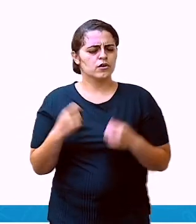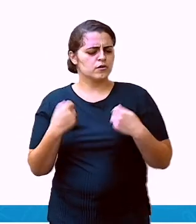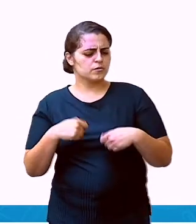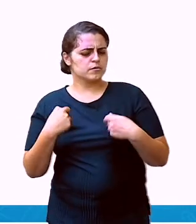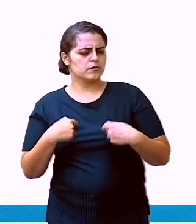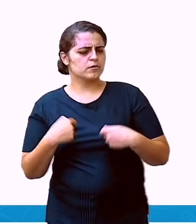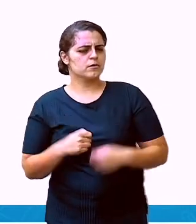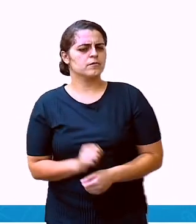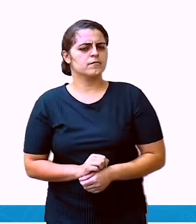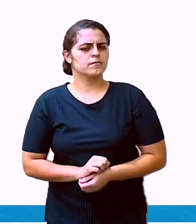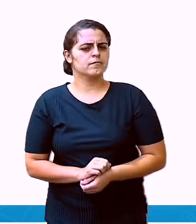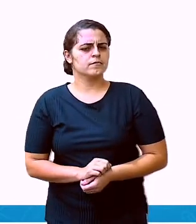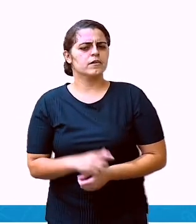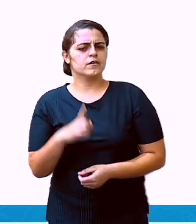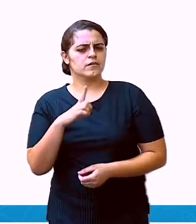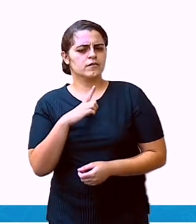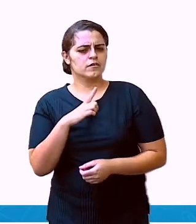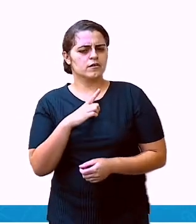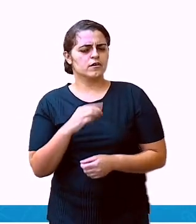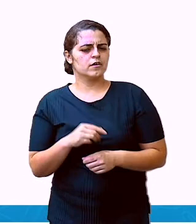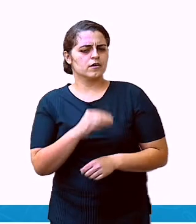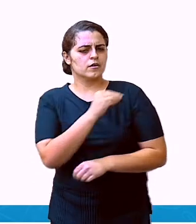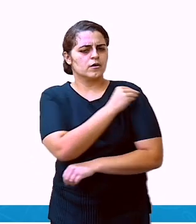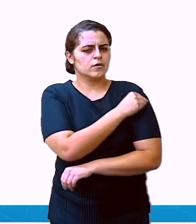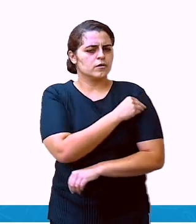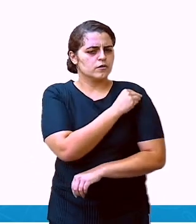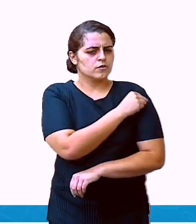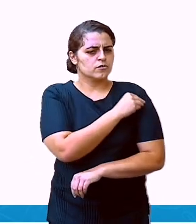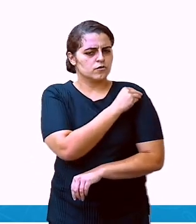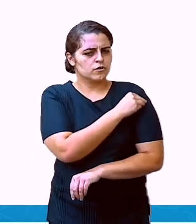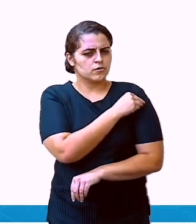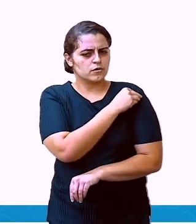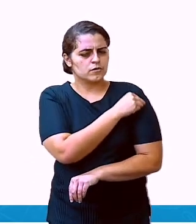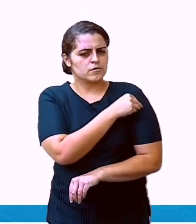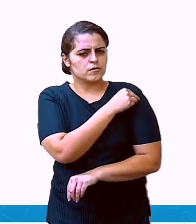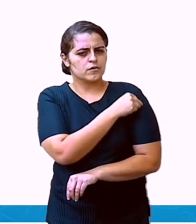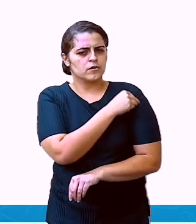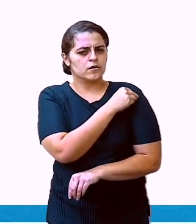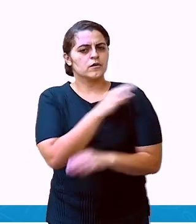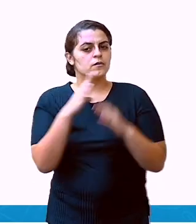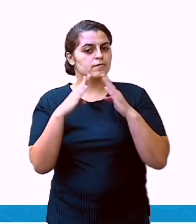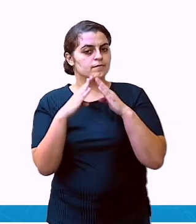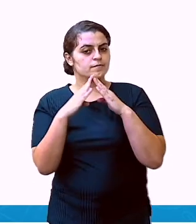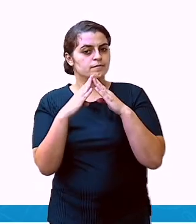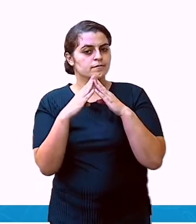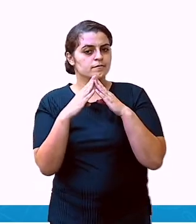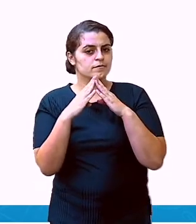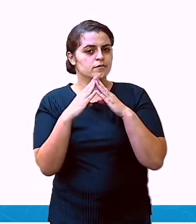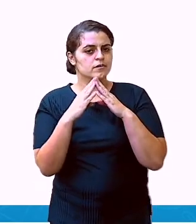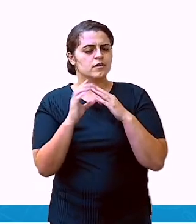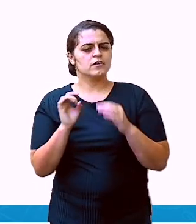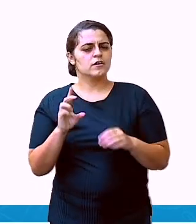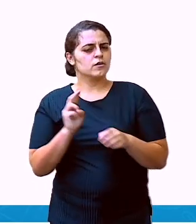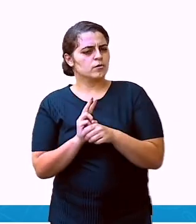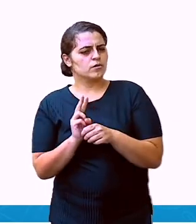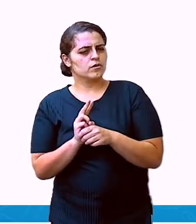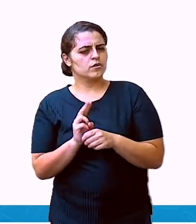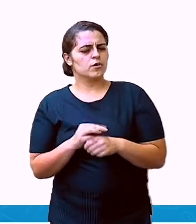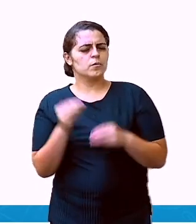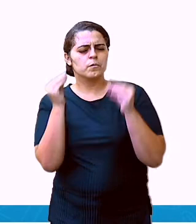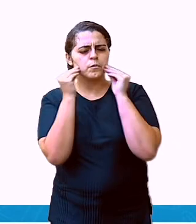necessário. Tenham-se possível. Alco gel em casa. Se cuide.